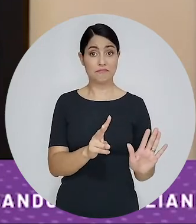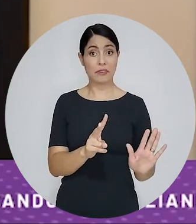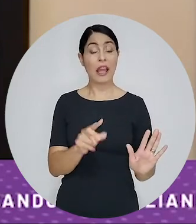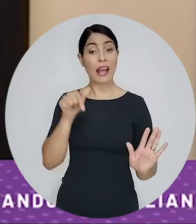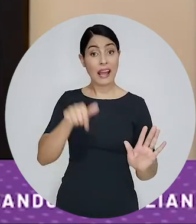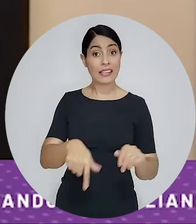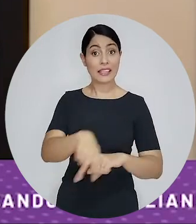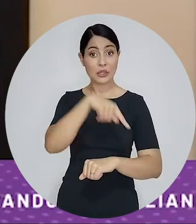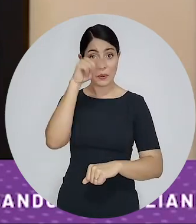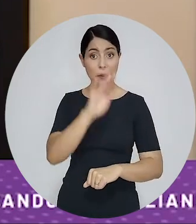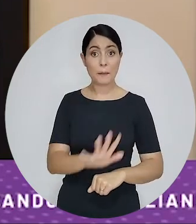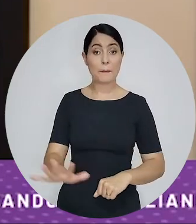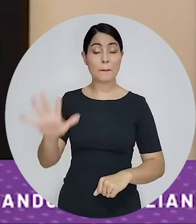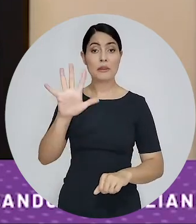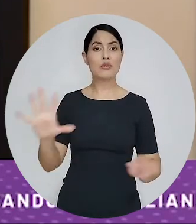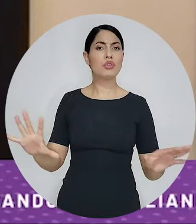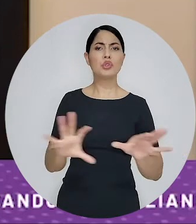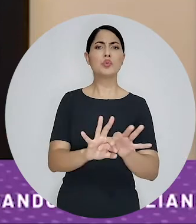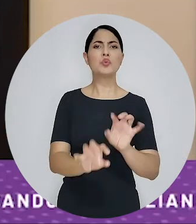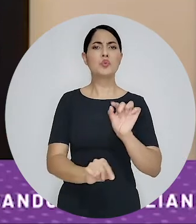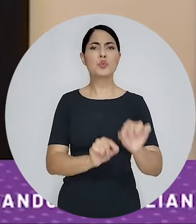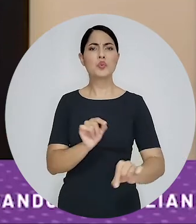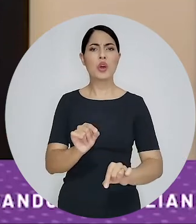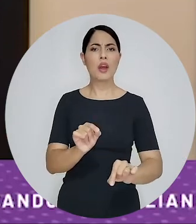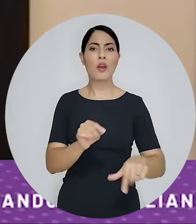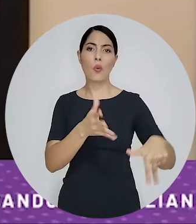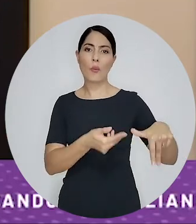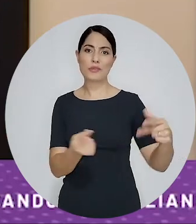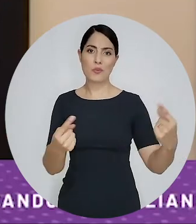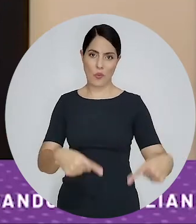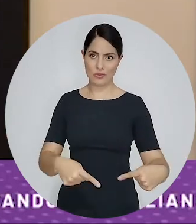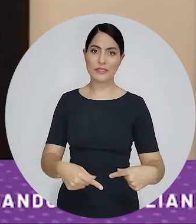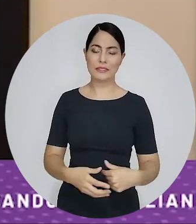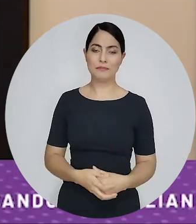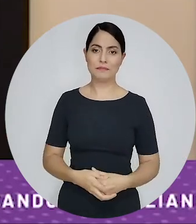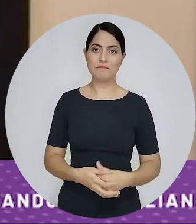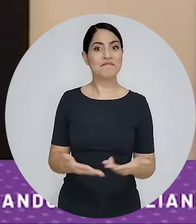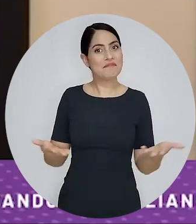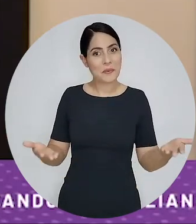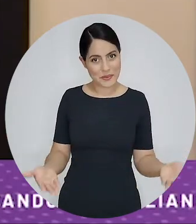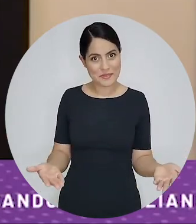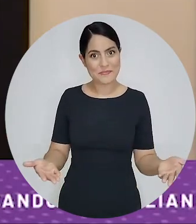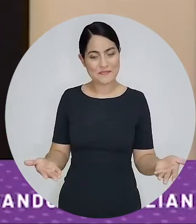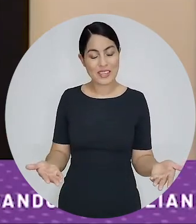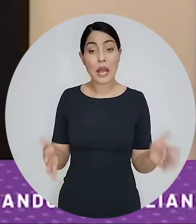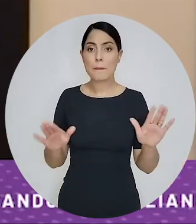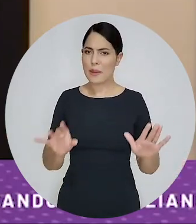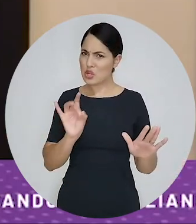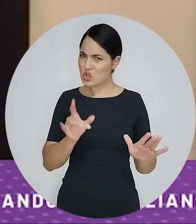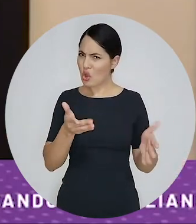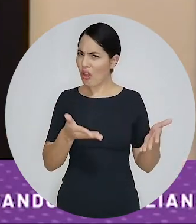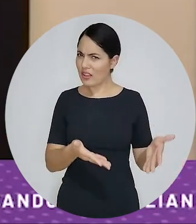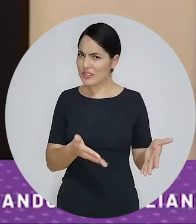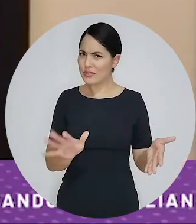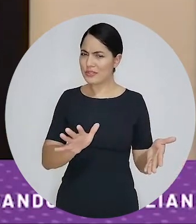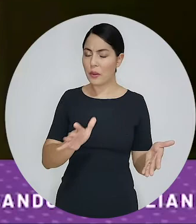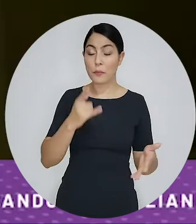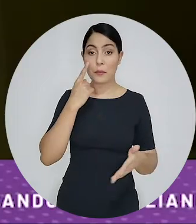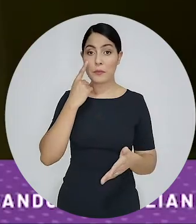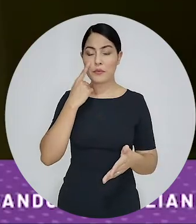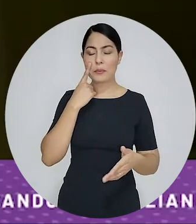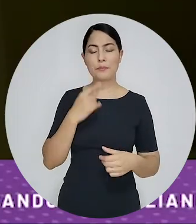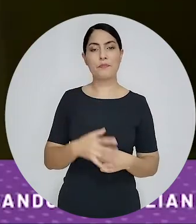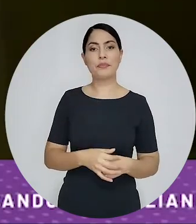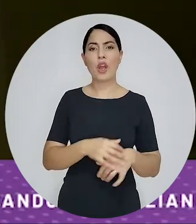fizeram com que o Compliance no Brasil fosse muito associado a combate à corrupção e é isso mas não é só isso.